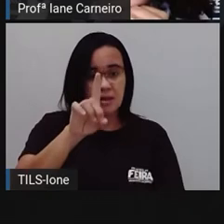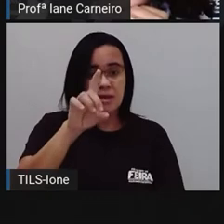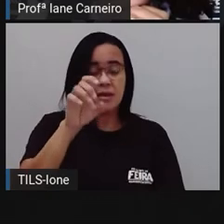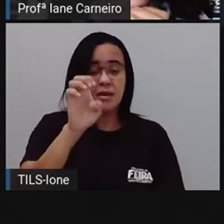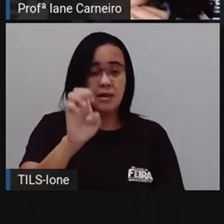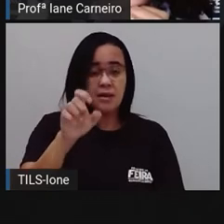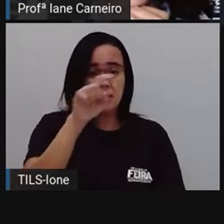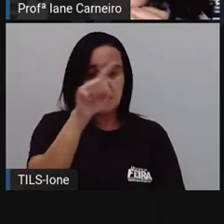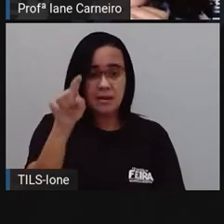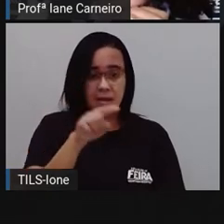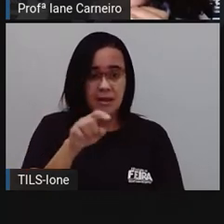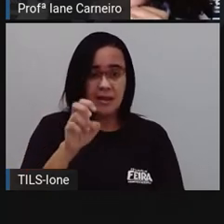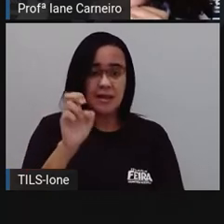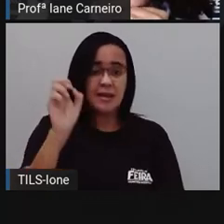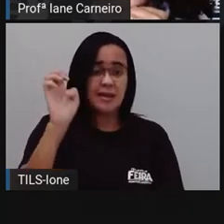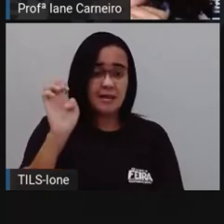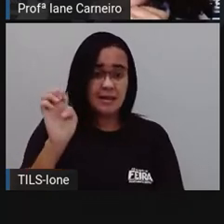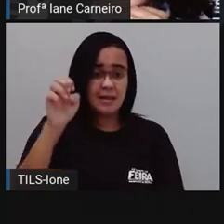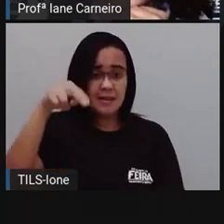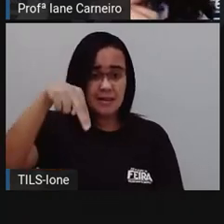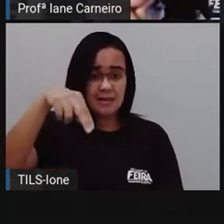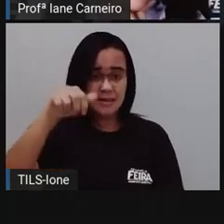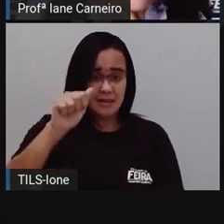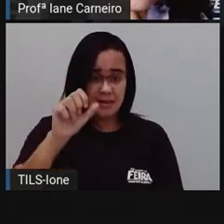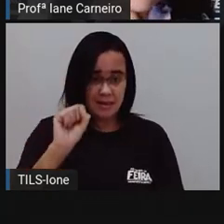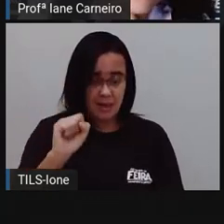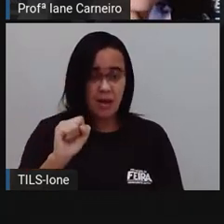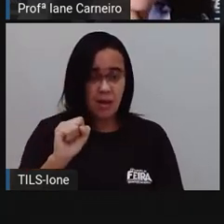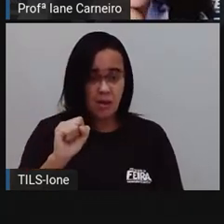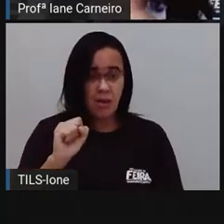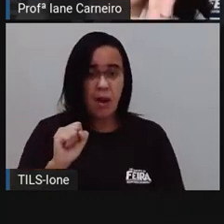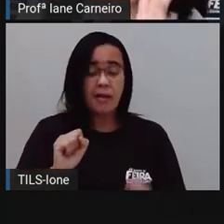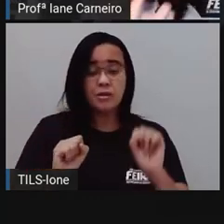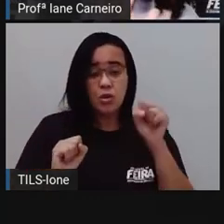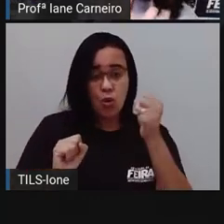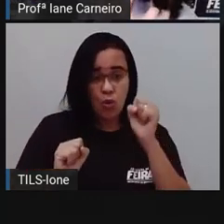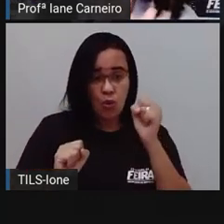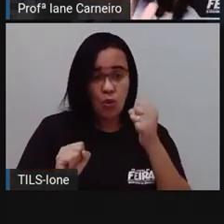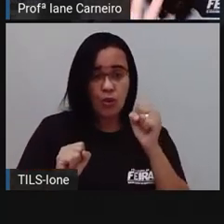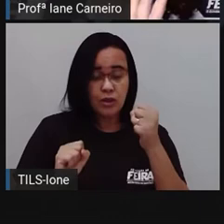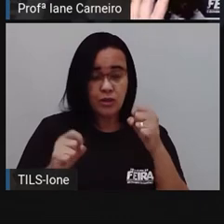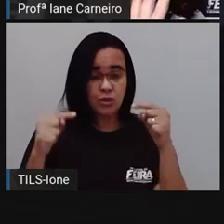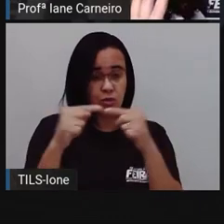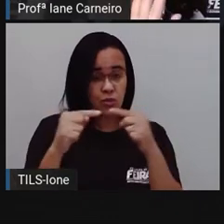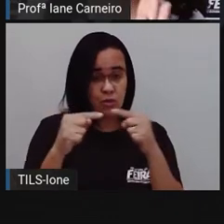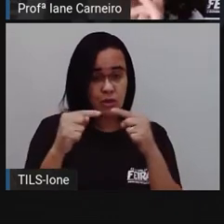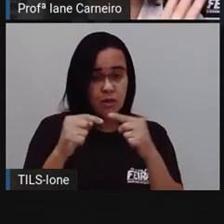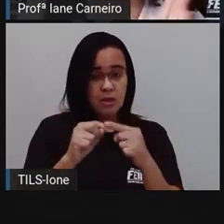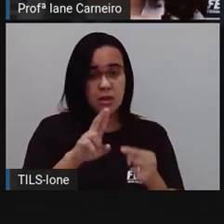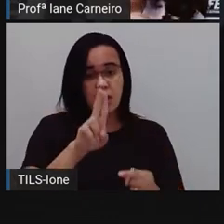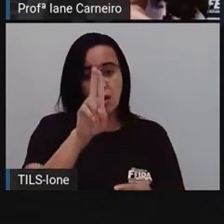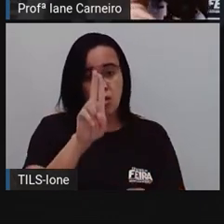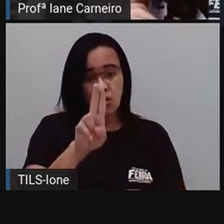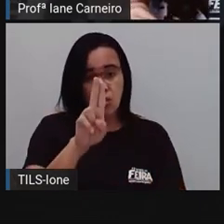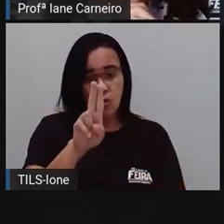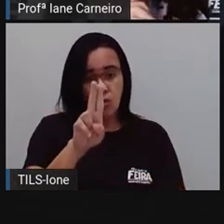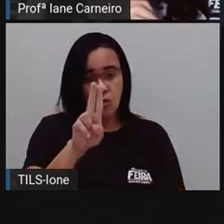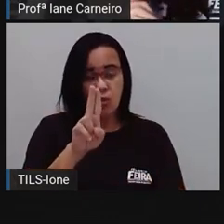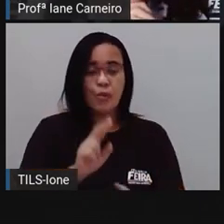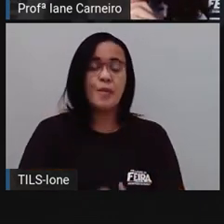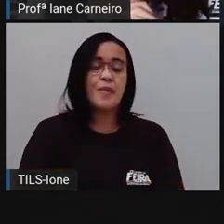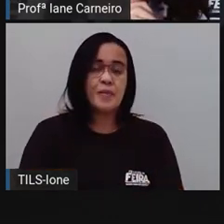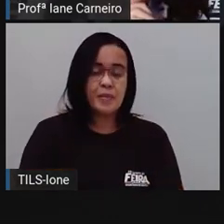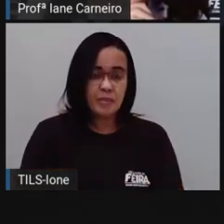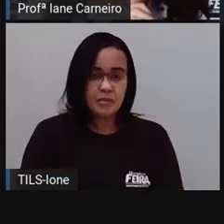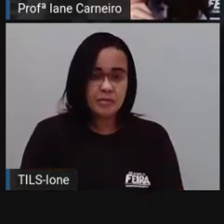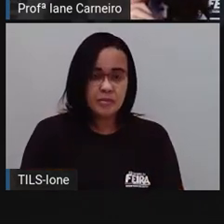Então, e esse oito aqui, ó, representa também as unidades. Então, o que a gente pode fazer? Então, vamos fazer duas estratégias. A gente